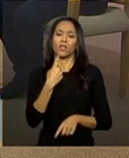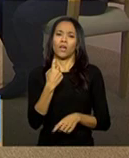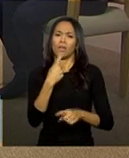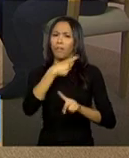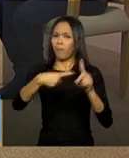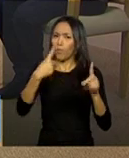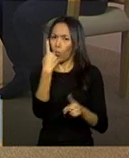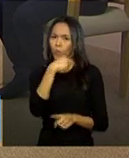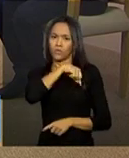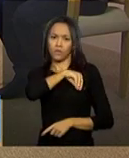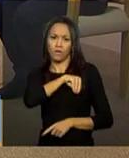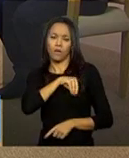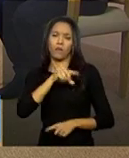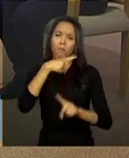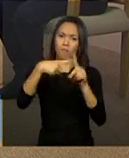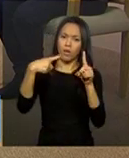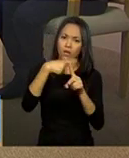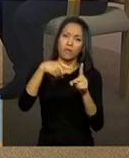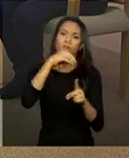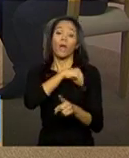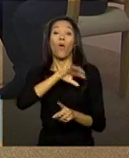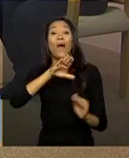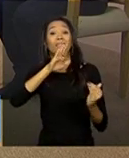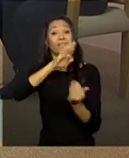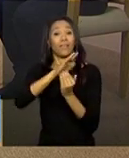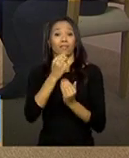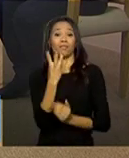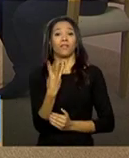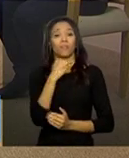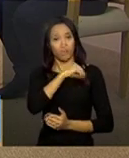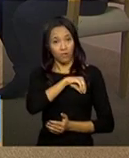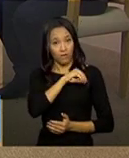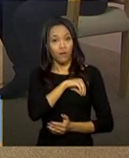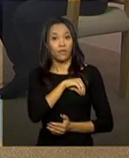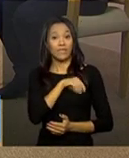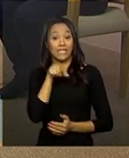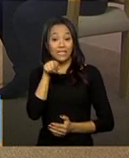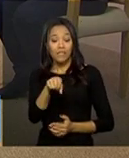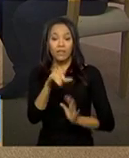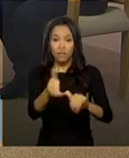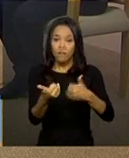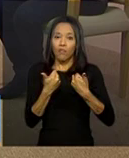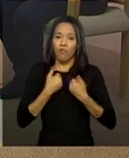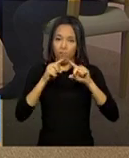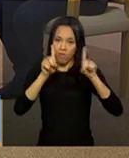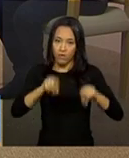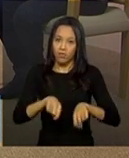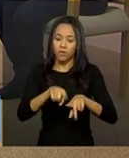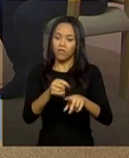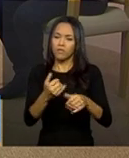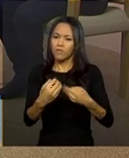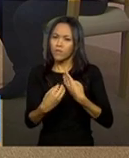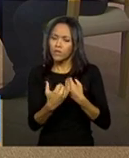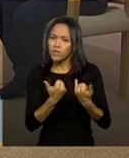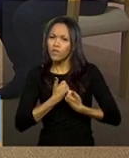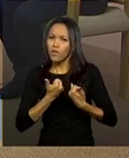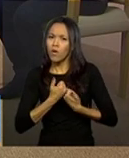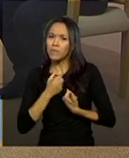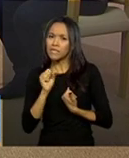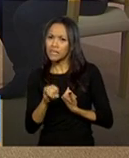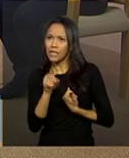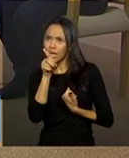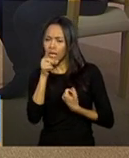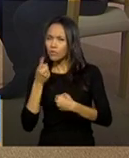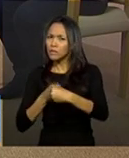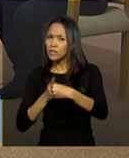total de até três salários, ele nos baliza para saber se um determinado município está com pouco cadastramento